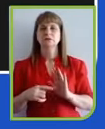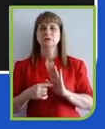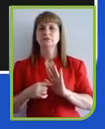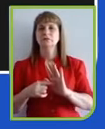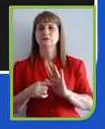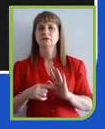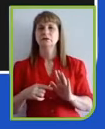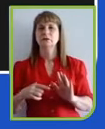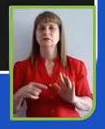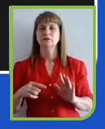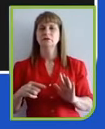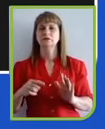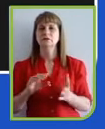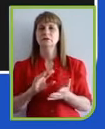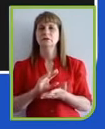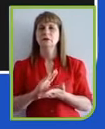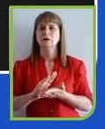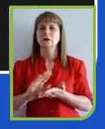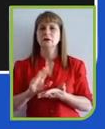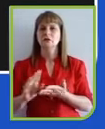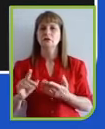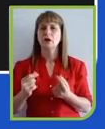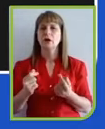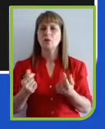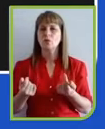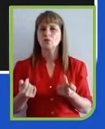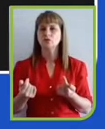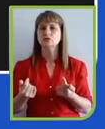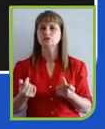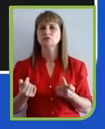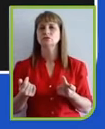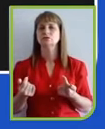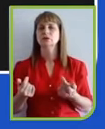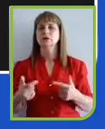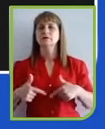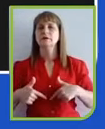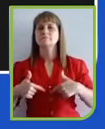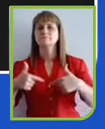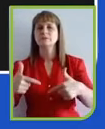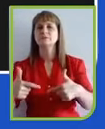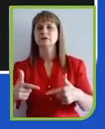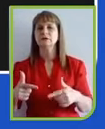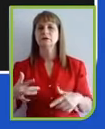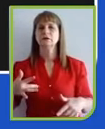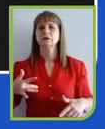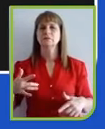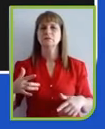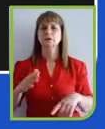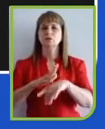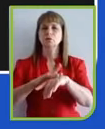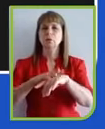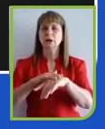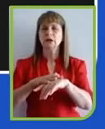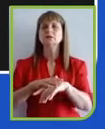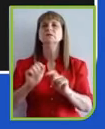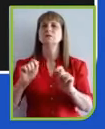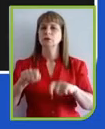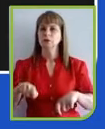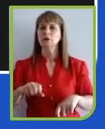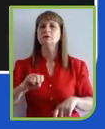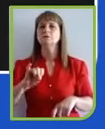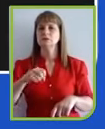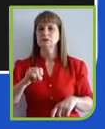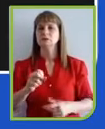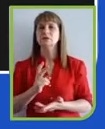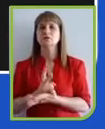levantado para o enfrentamento de uma doença, acho que a gente pode, por que não, daqui por diante, olhar para